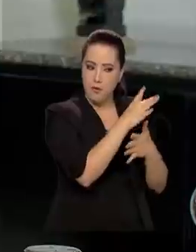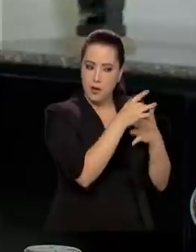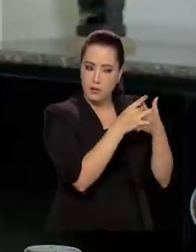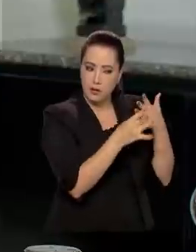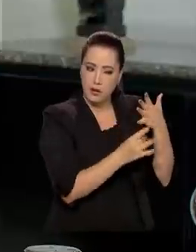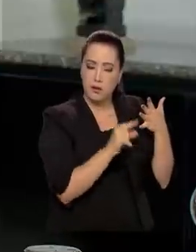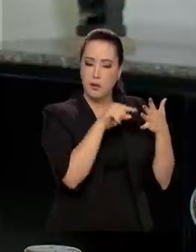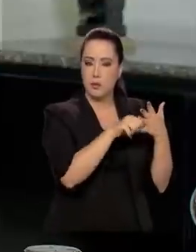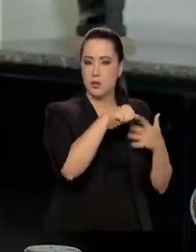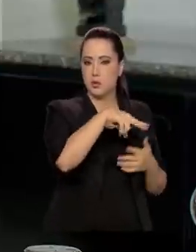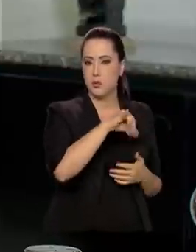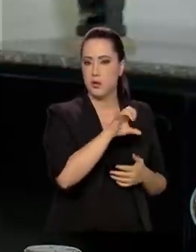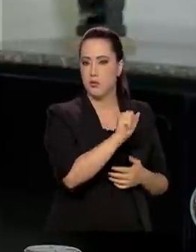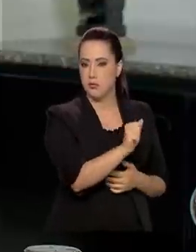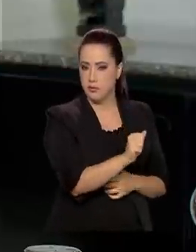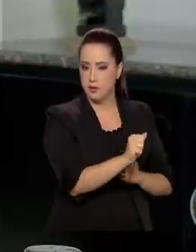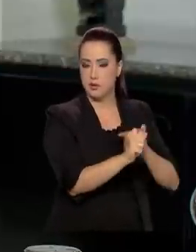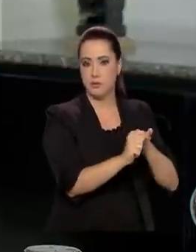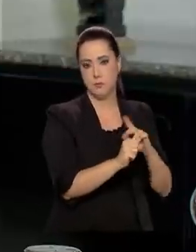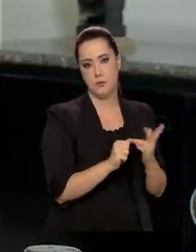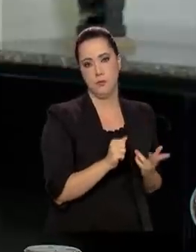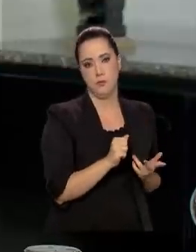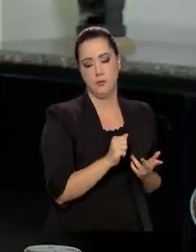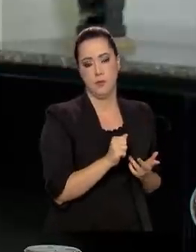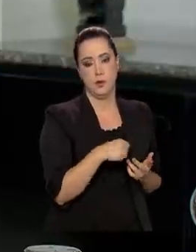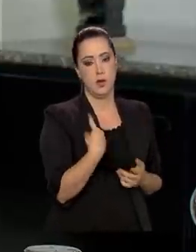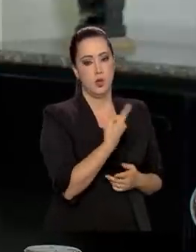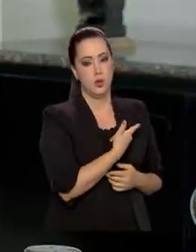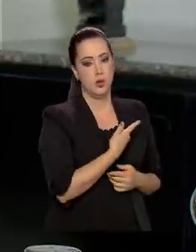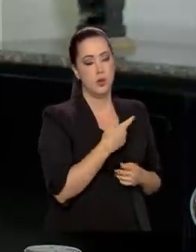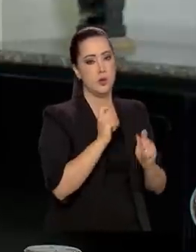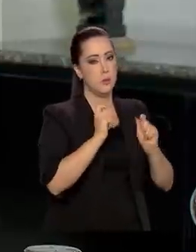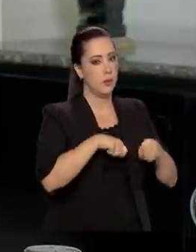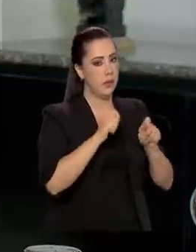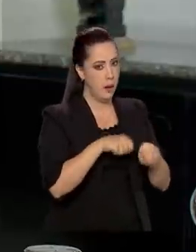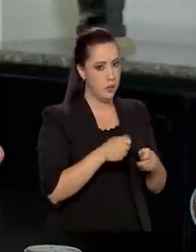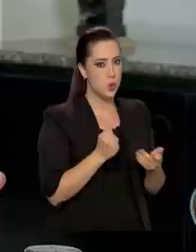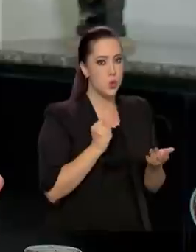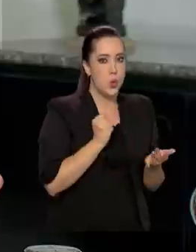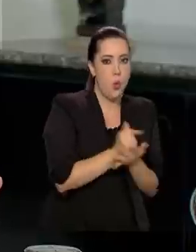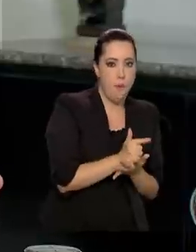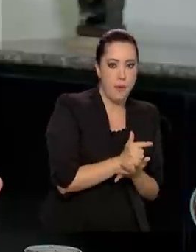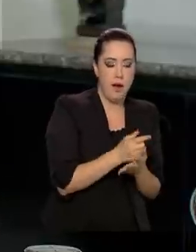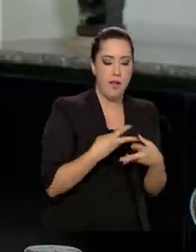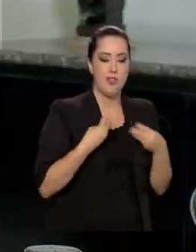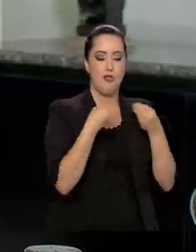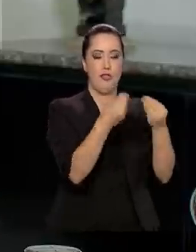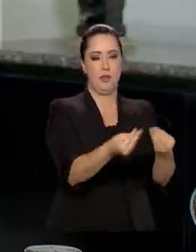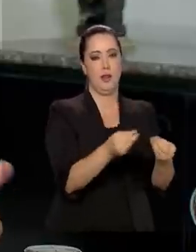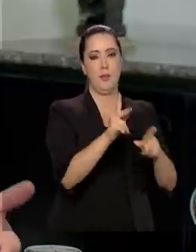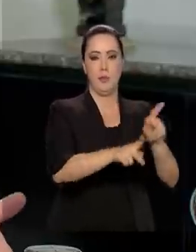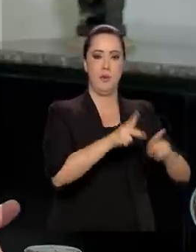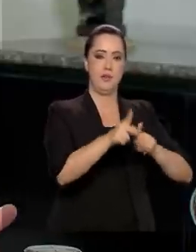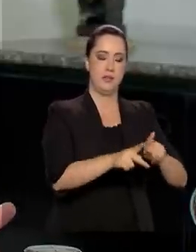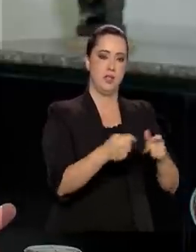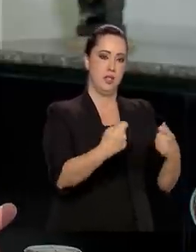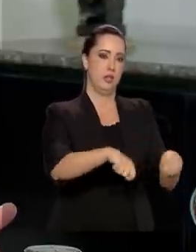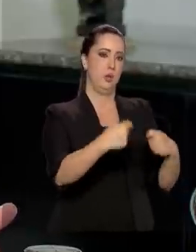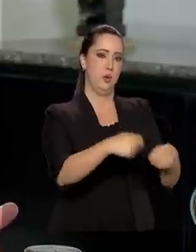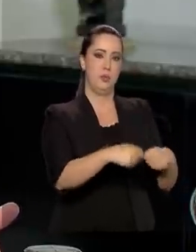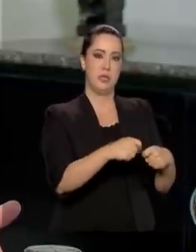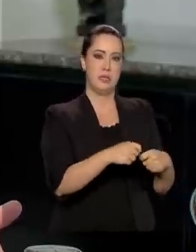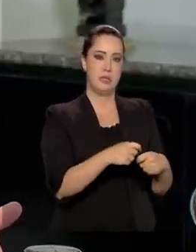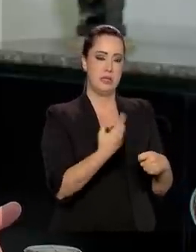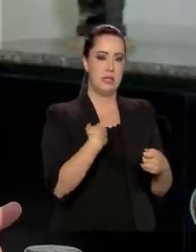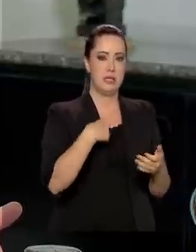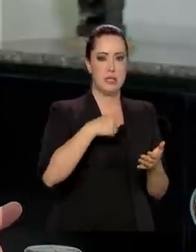análise da segurança e eficácia, nós vamos incorporar e distribuir à população. Não é necessário fazer termo de